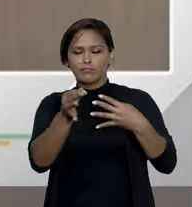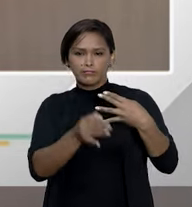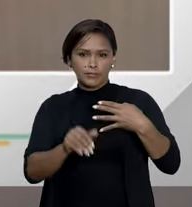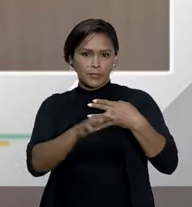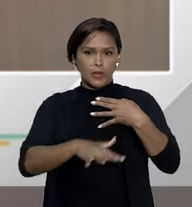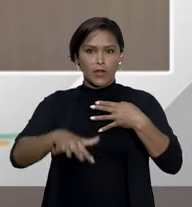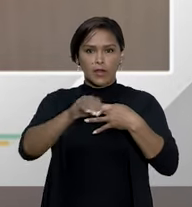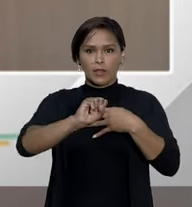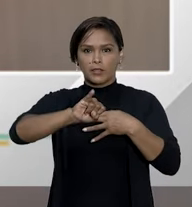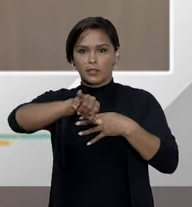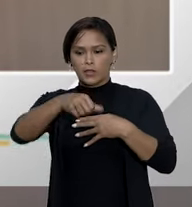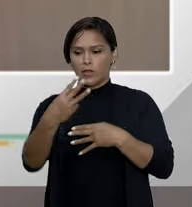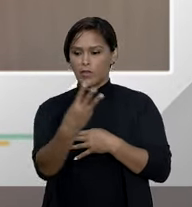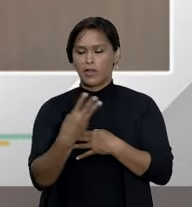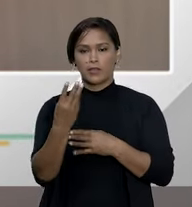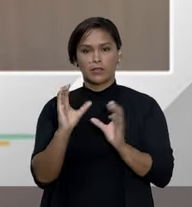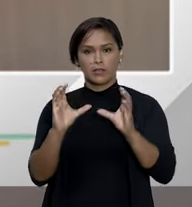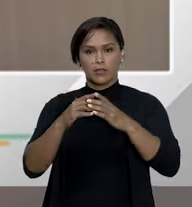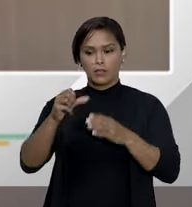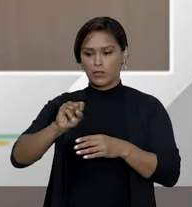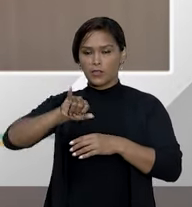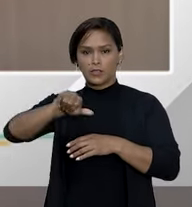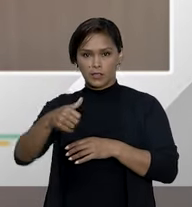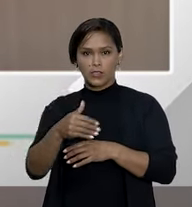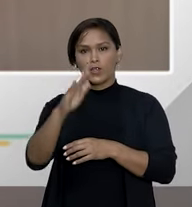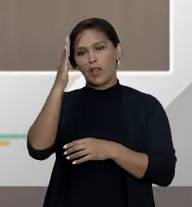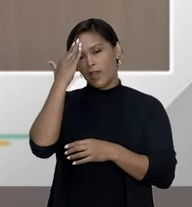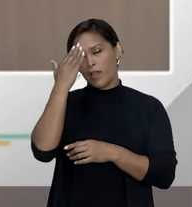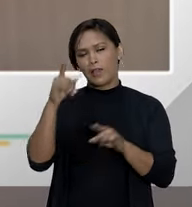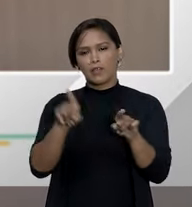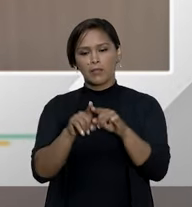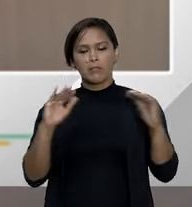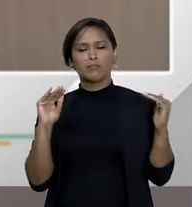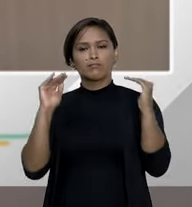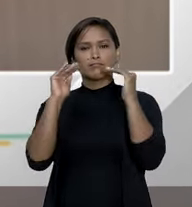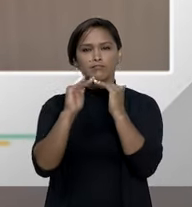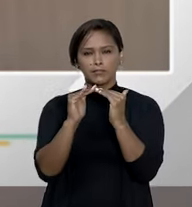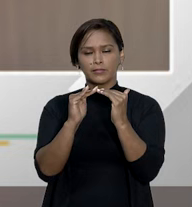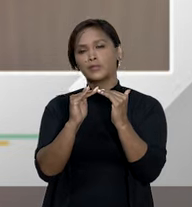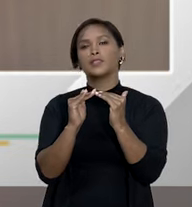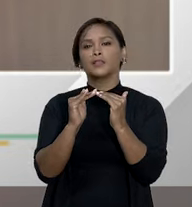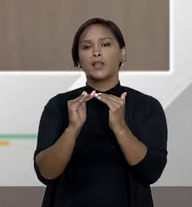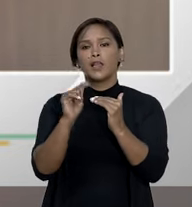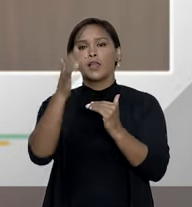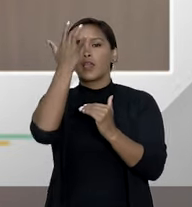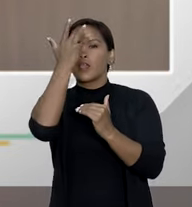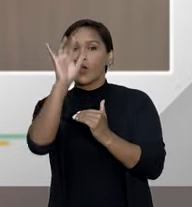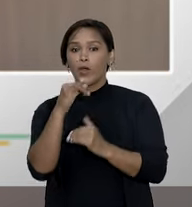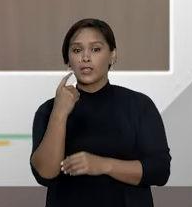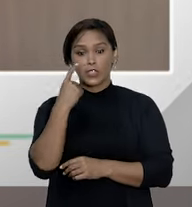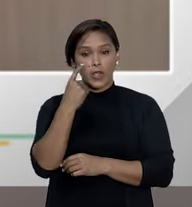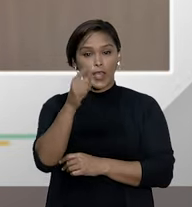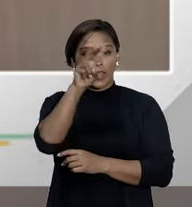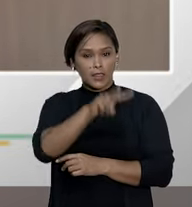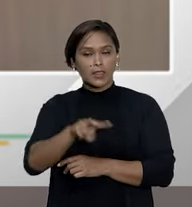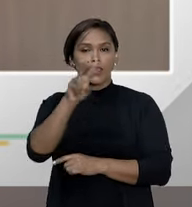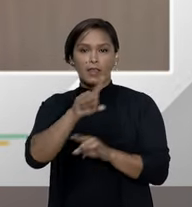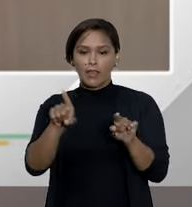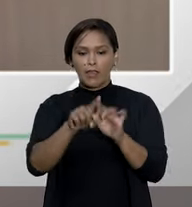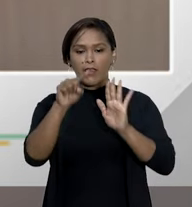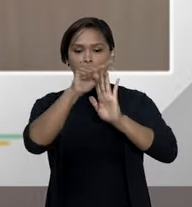a terceira turma do Supremo Tribunal de Justiça tem consolidado um entendimento que eu acho muito interessante e tem inclusive